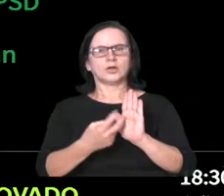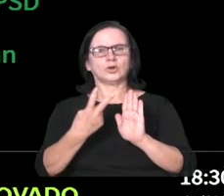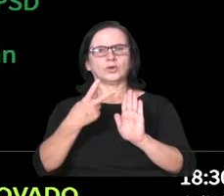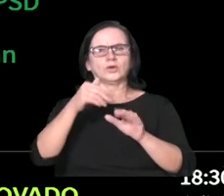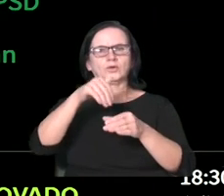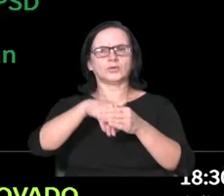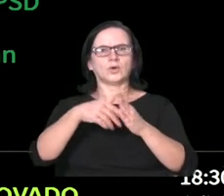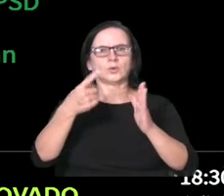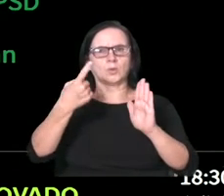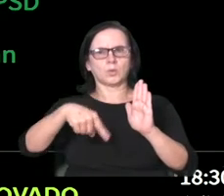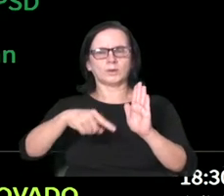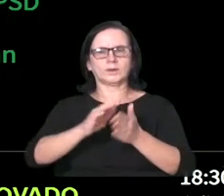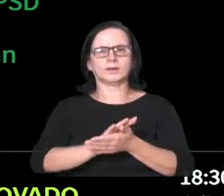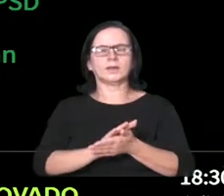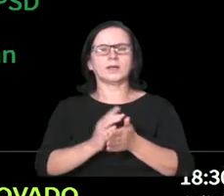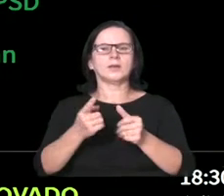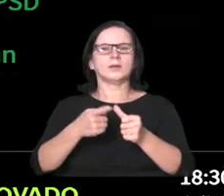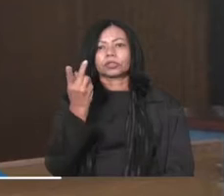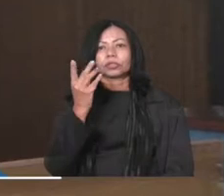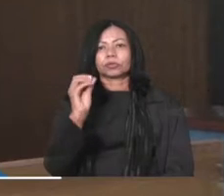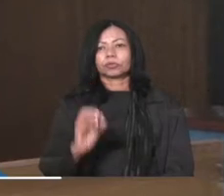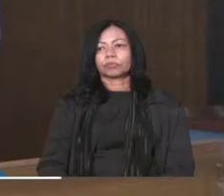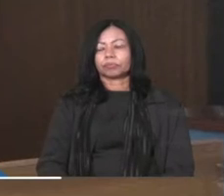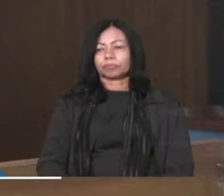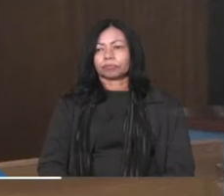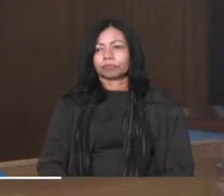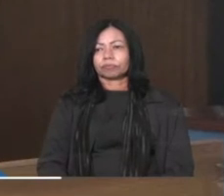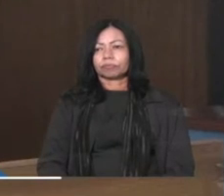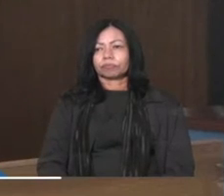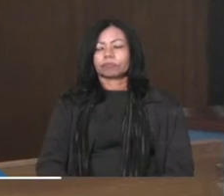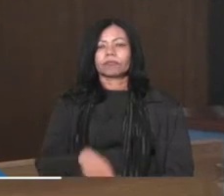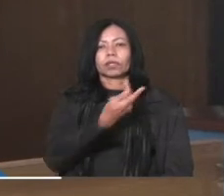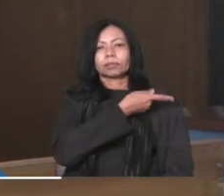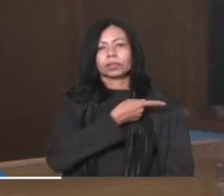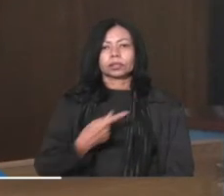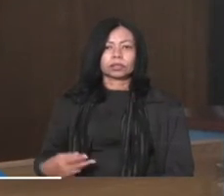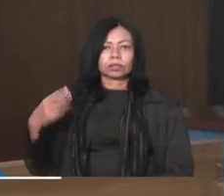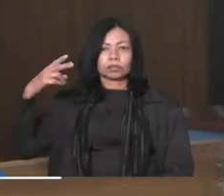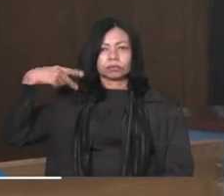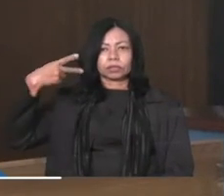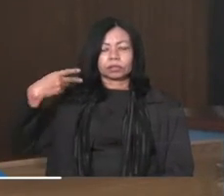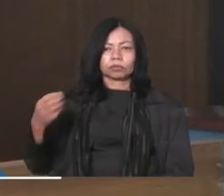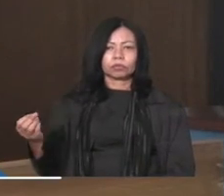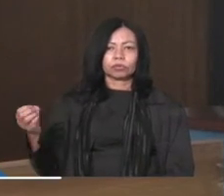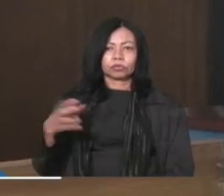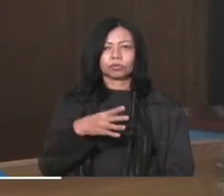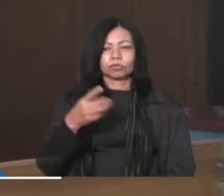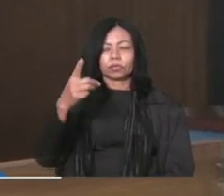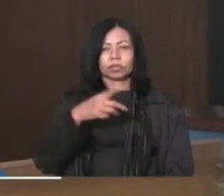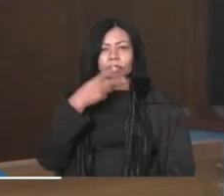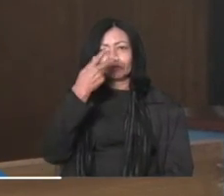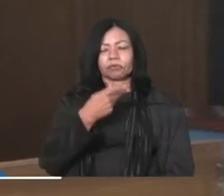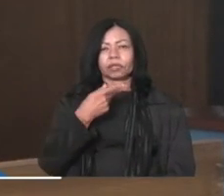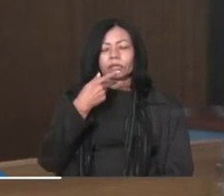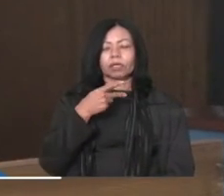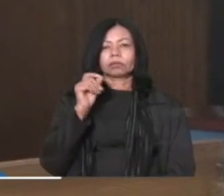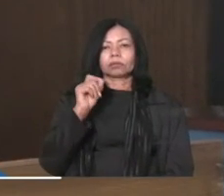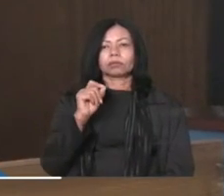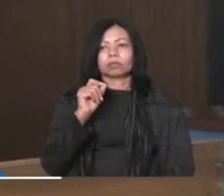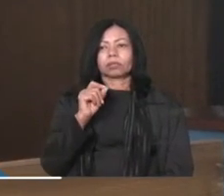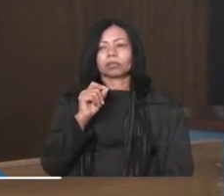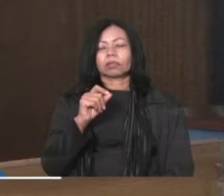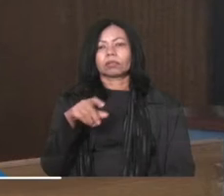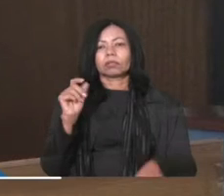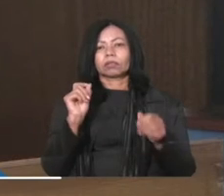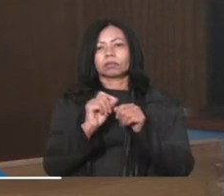vereador Rafael Tucla e do vereador Roxinho, que apresentou vários trabalhos, entre eles a moção de